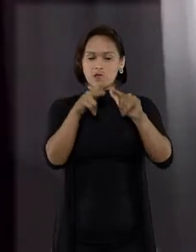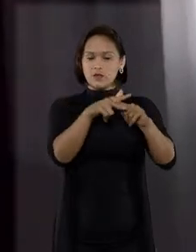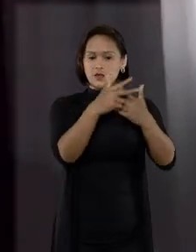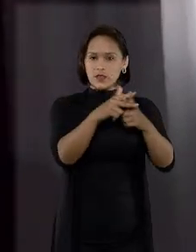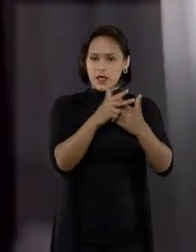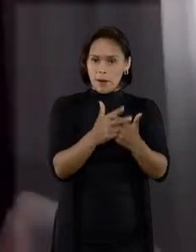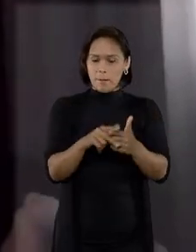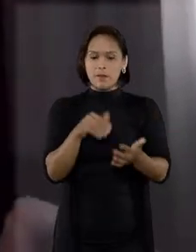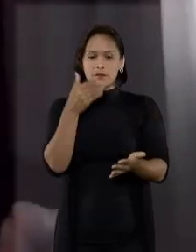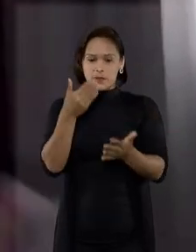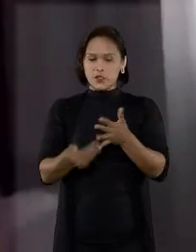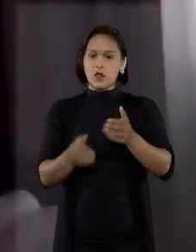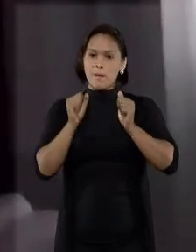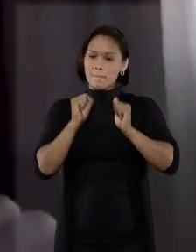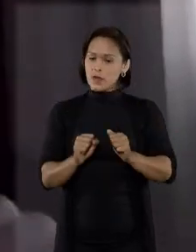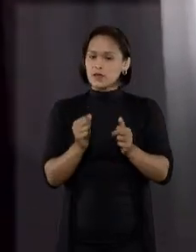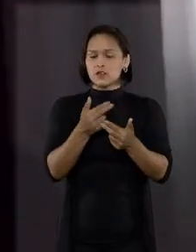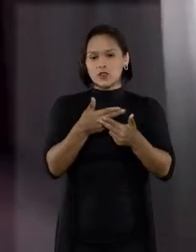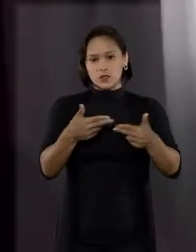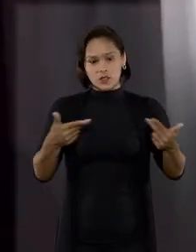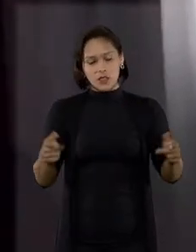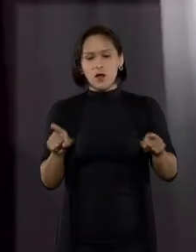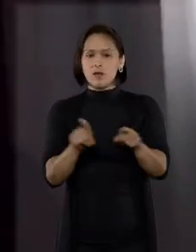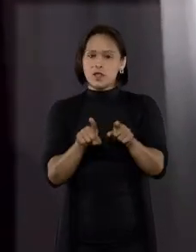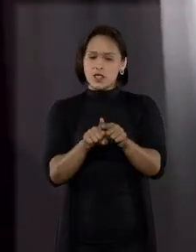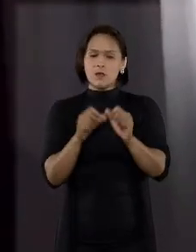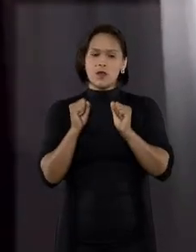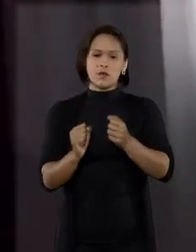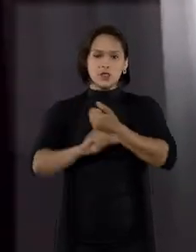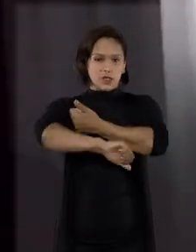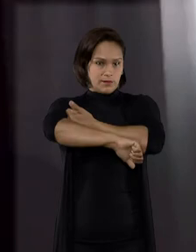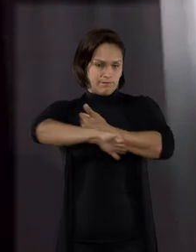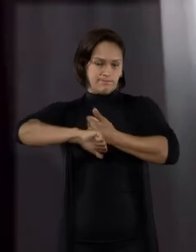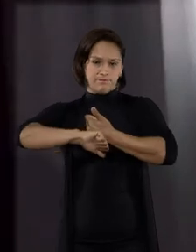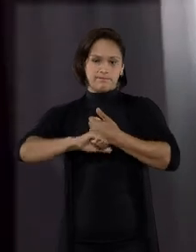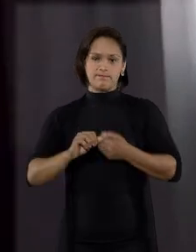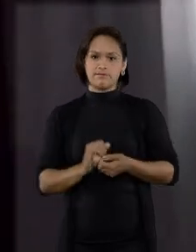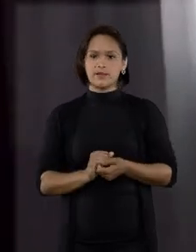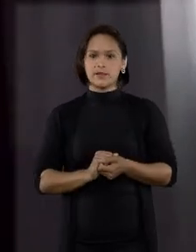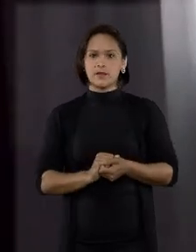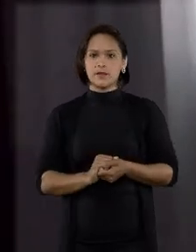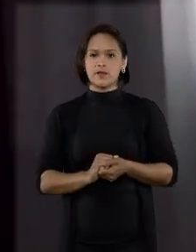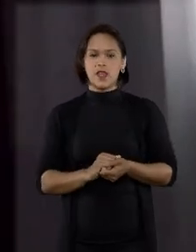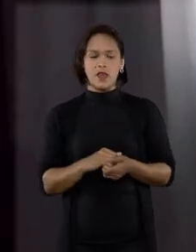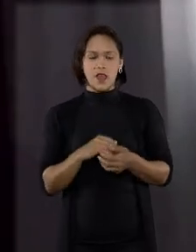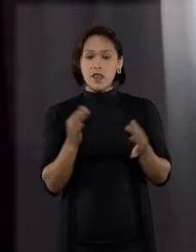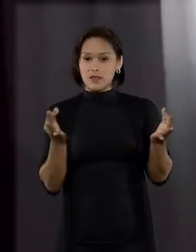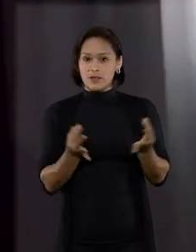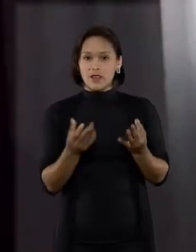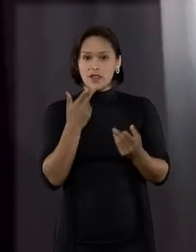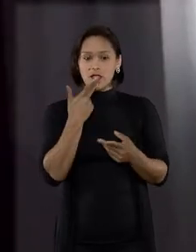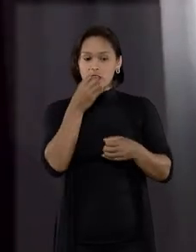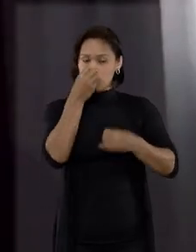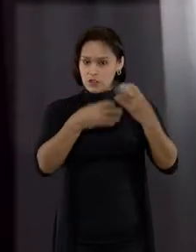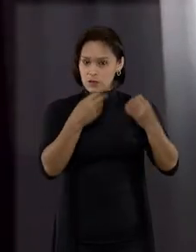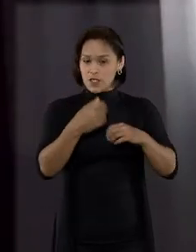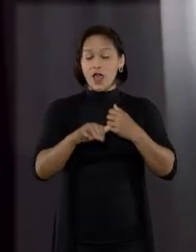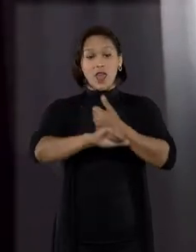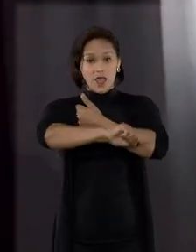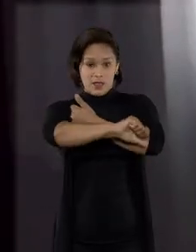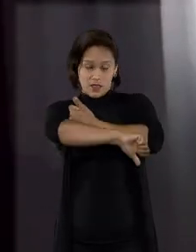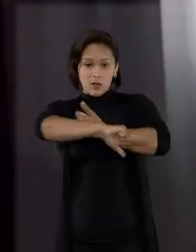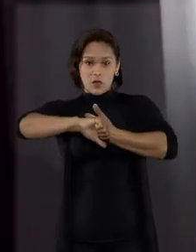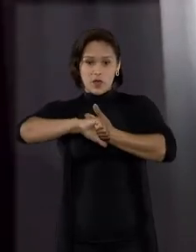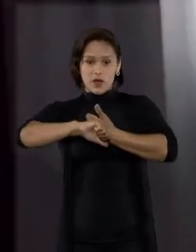reparar o prejuízo, esse prejuízo pode ser de ordem material, mas pode ser também de ordem moral. E aí,